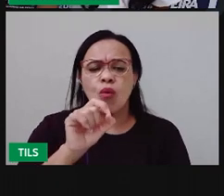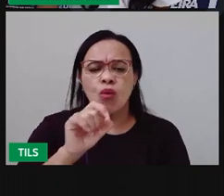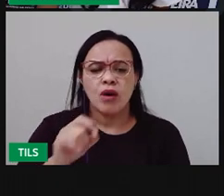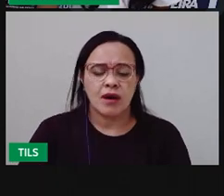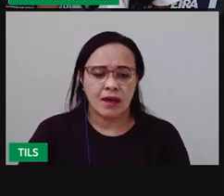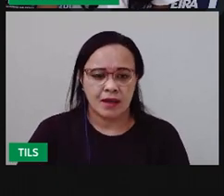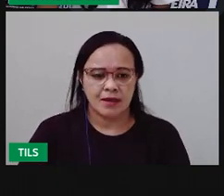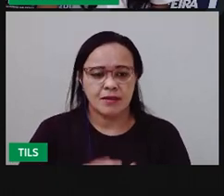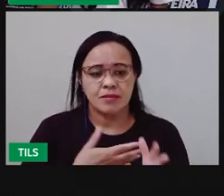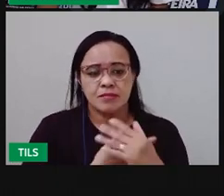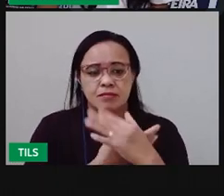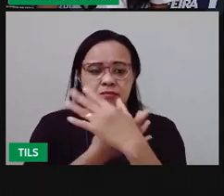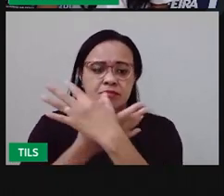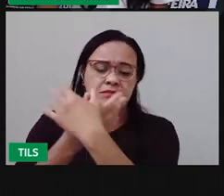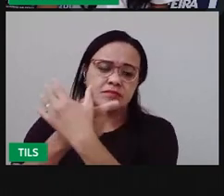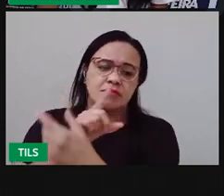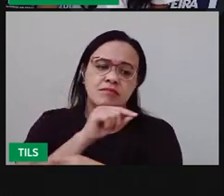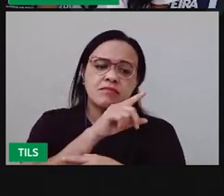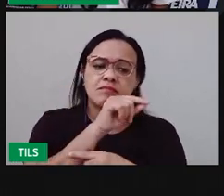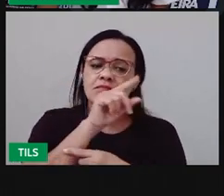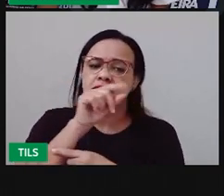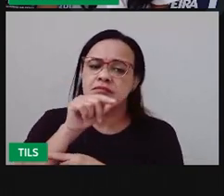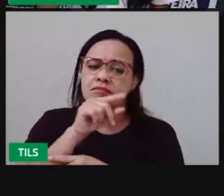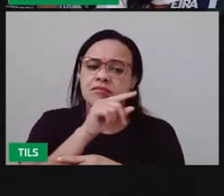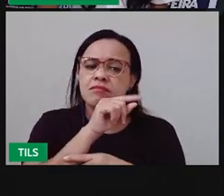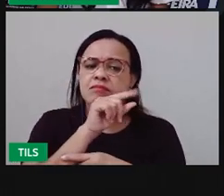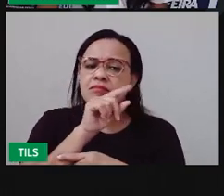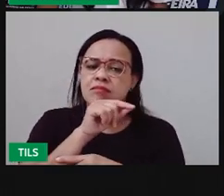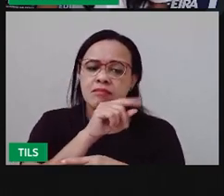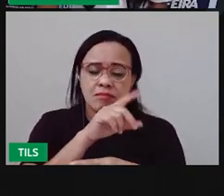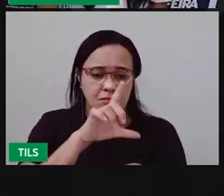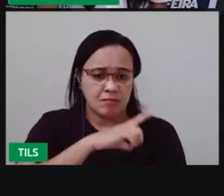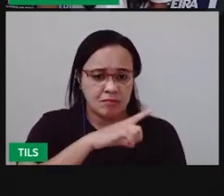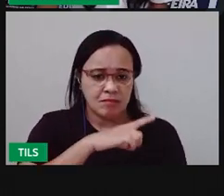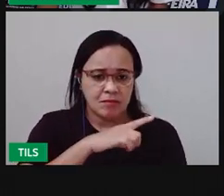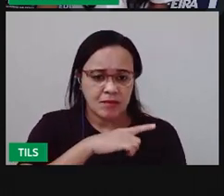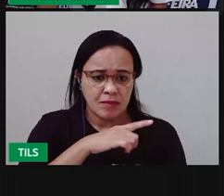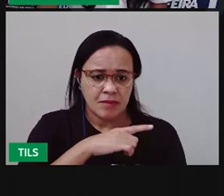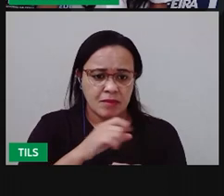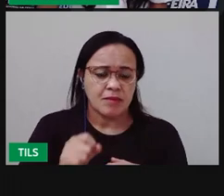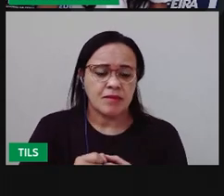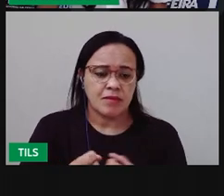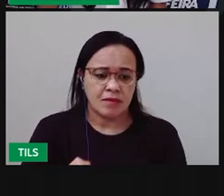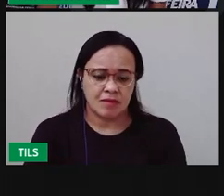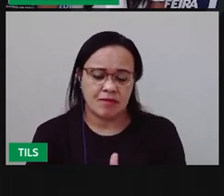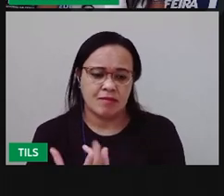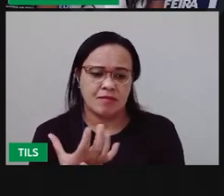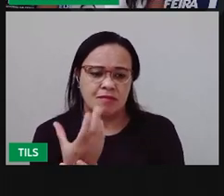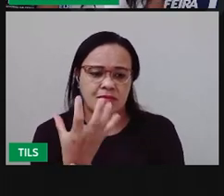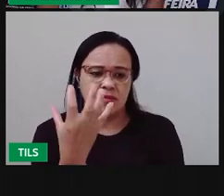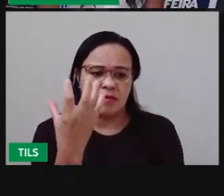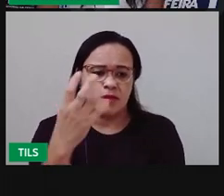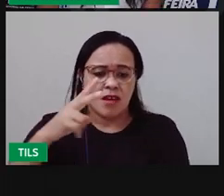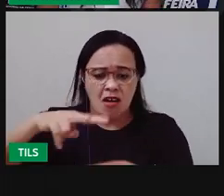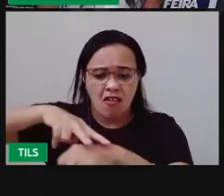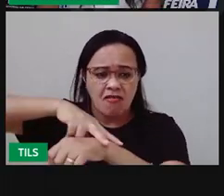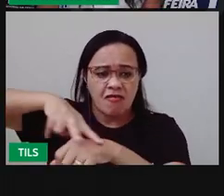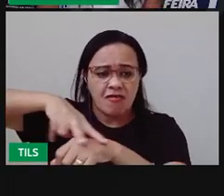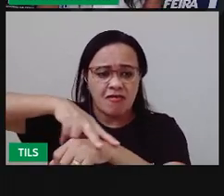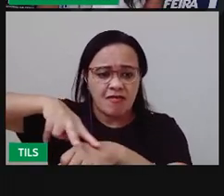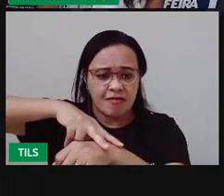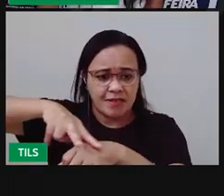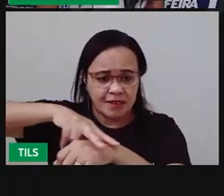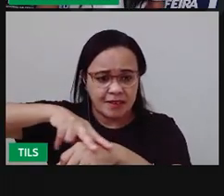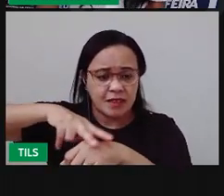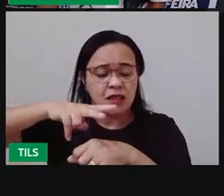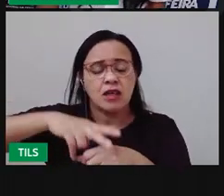passarinho, tá vendo? Olha aqui, o cacto, o mandacaru. São elementos